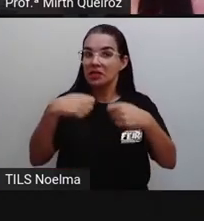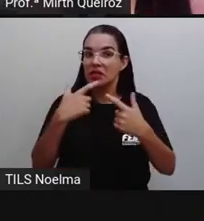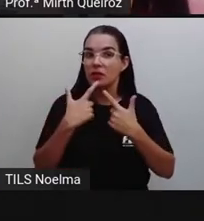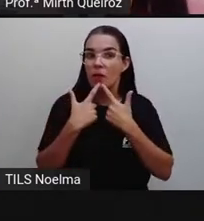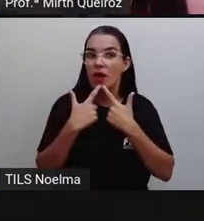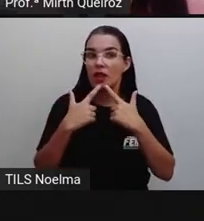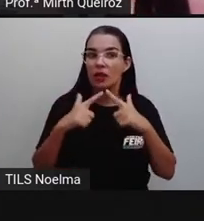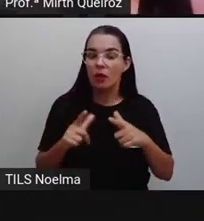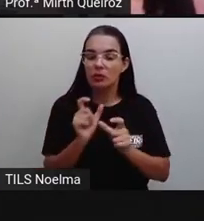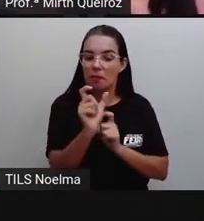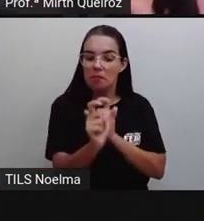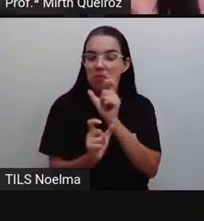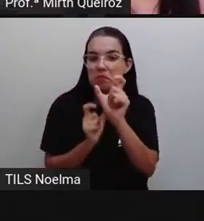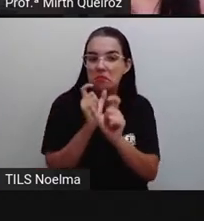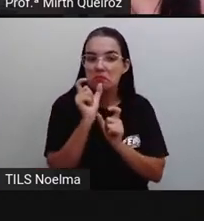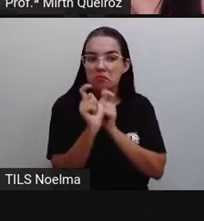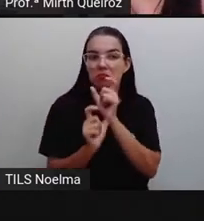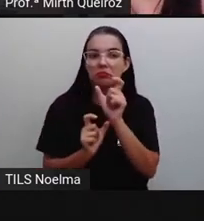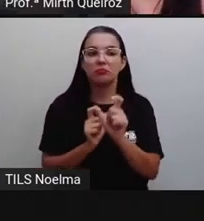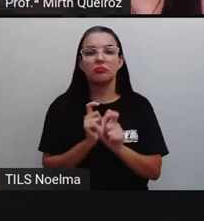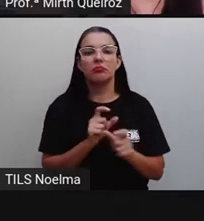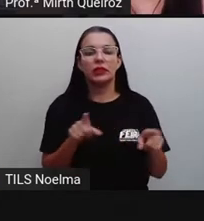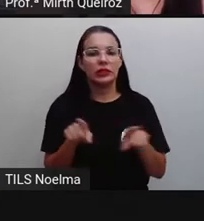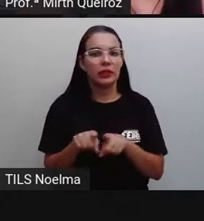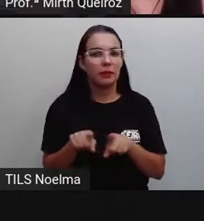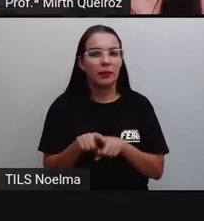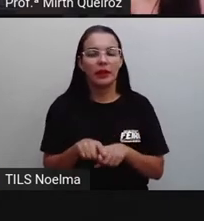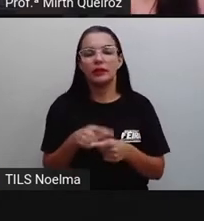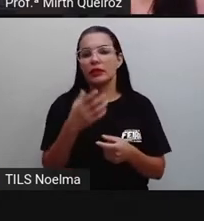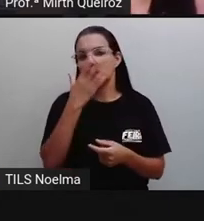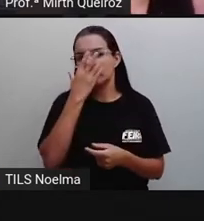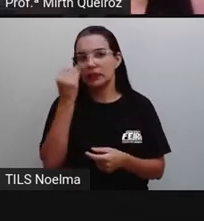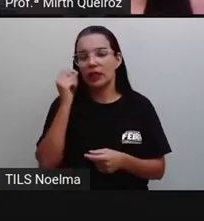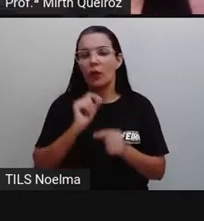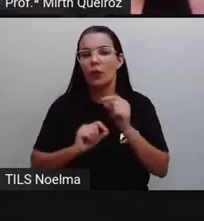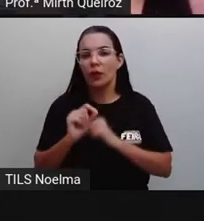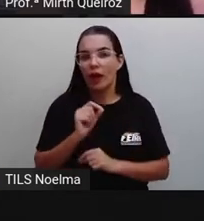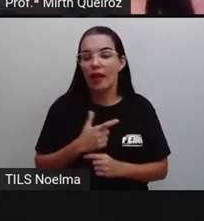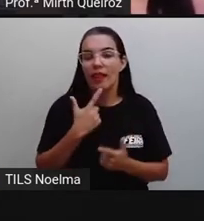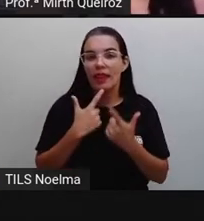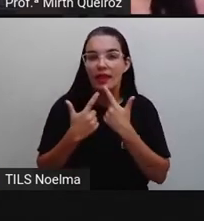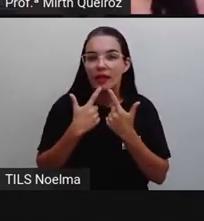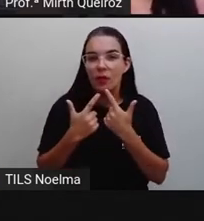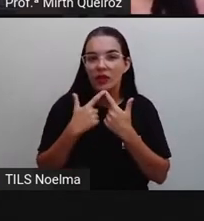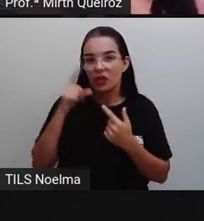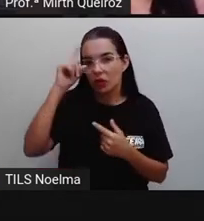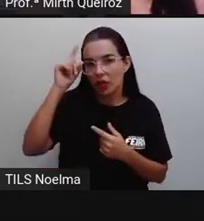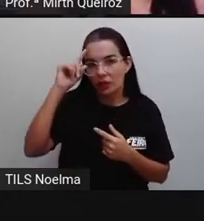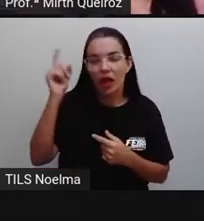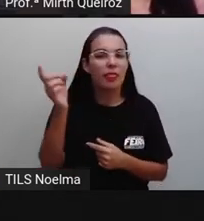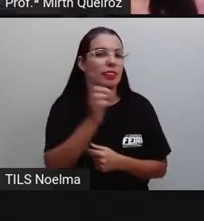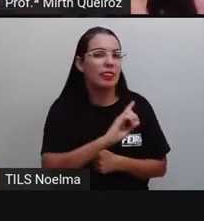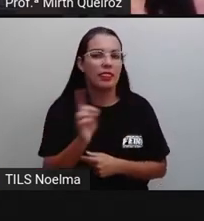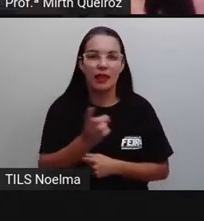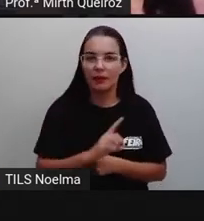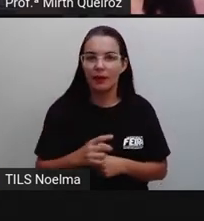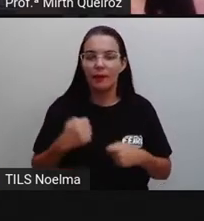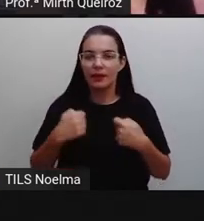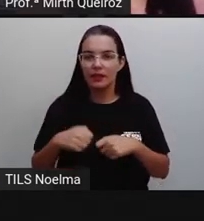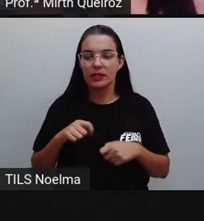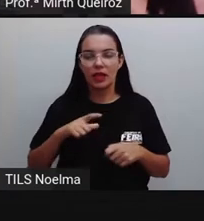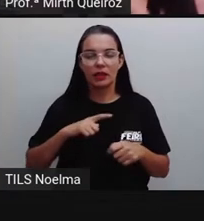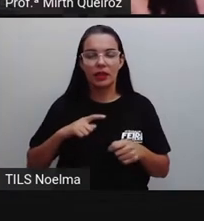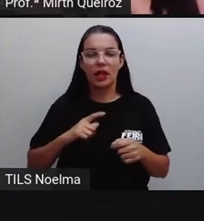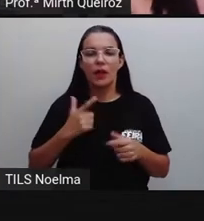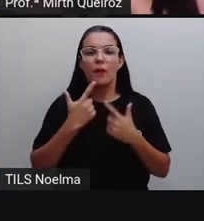impessoal, vai exigir uma linguagem formal e acessível. Muitas